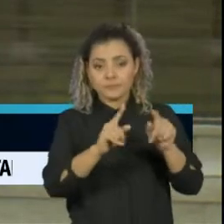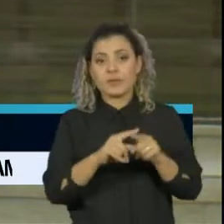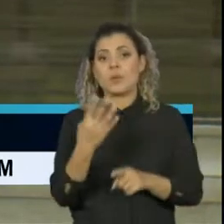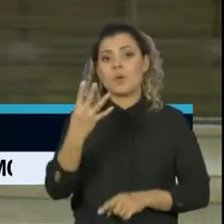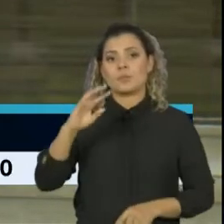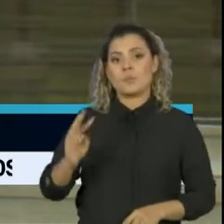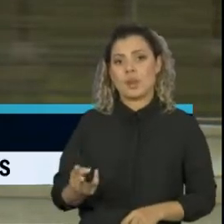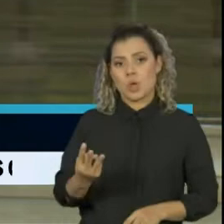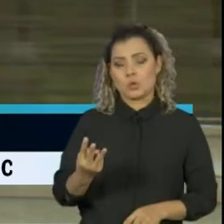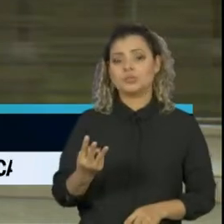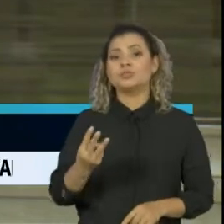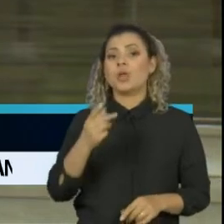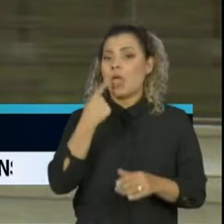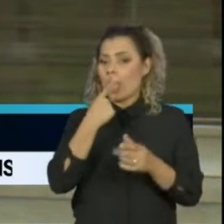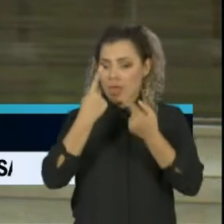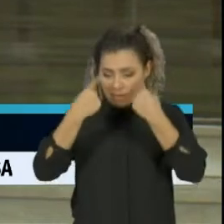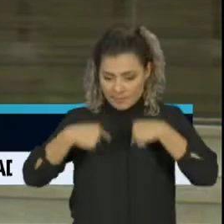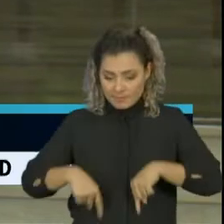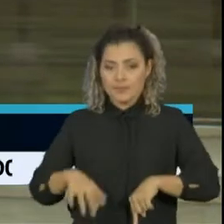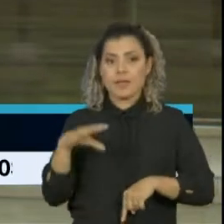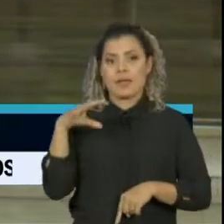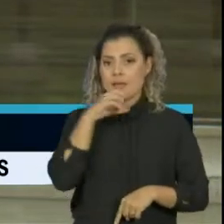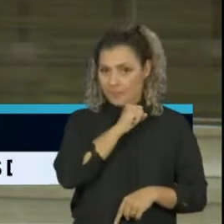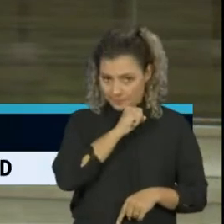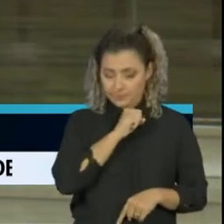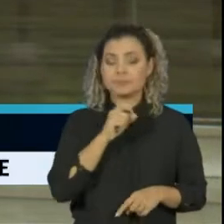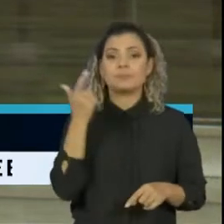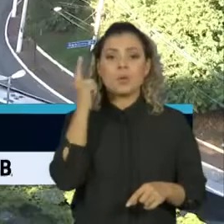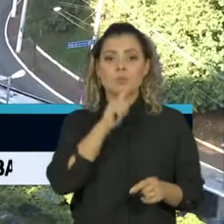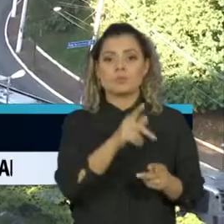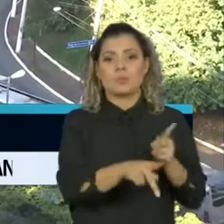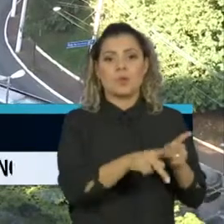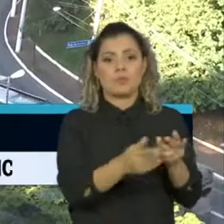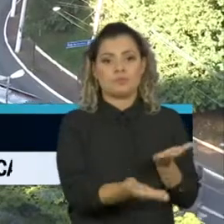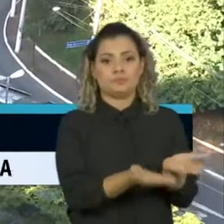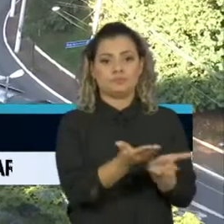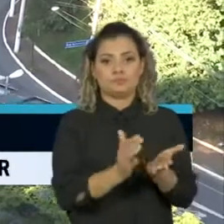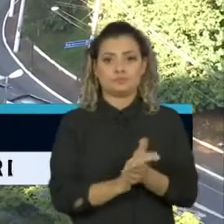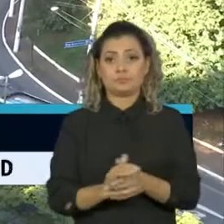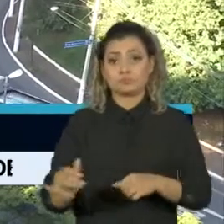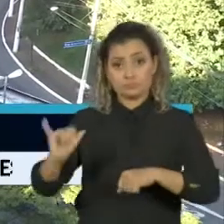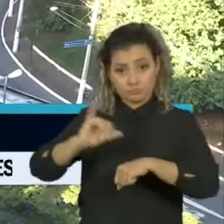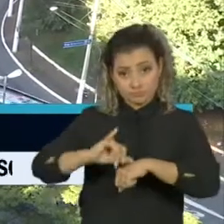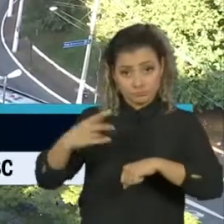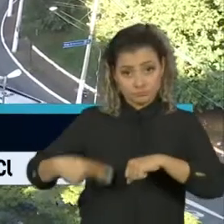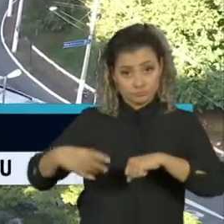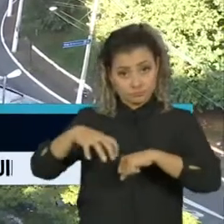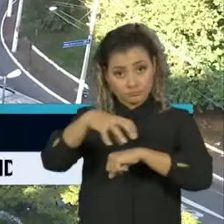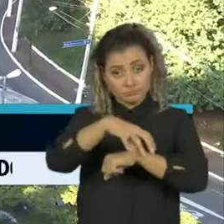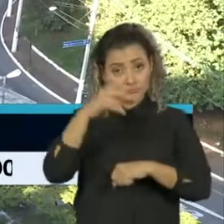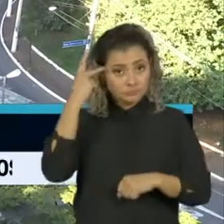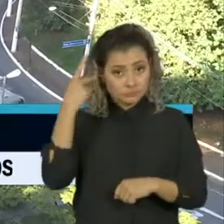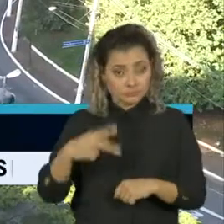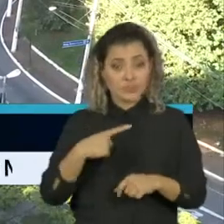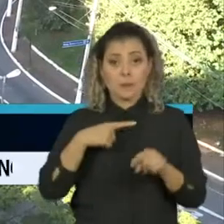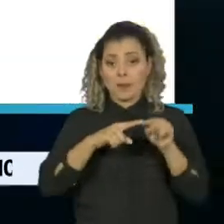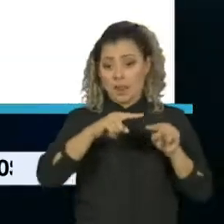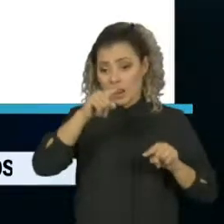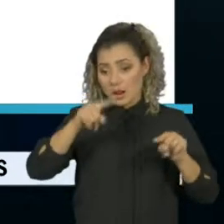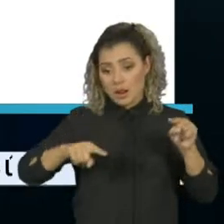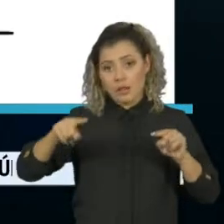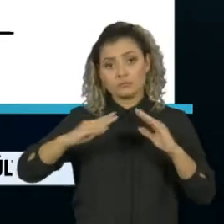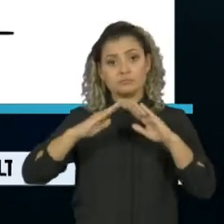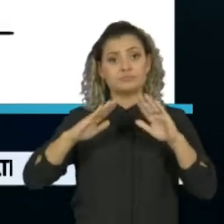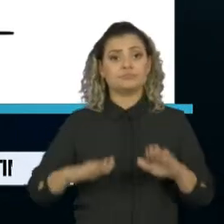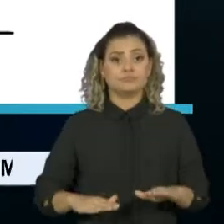rápidos para atuar na população. Na capital, dados mostram uma montanha russa na taxa de isolamento.